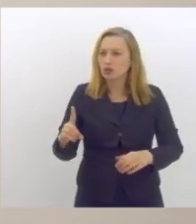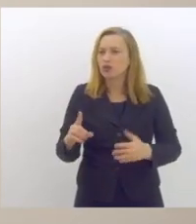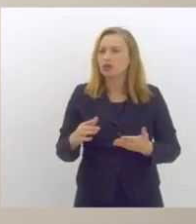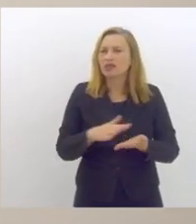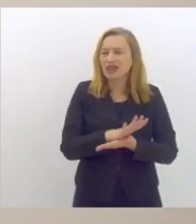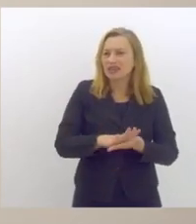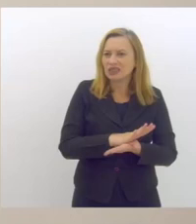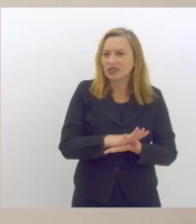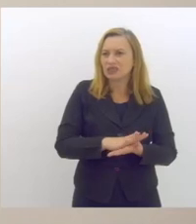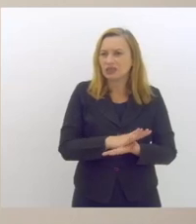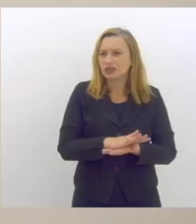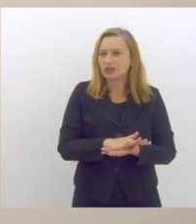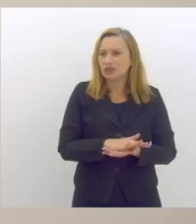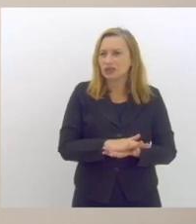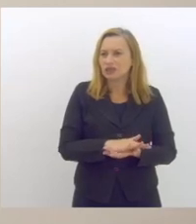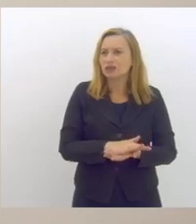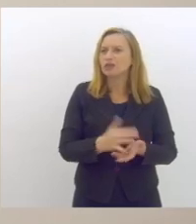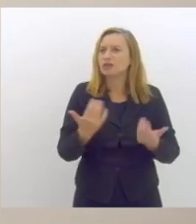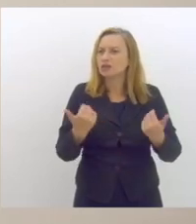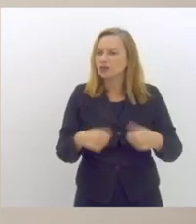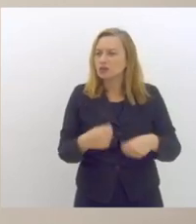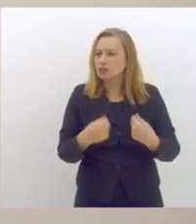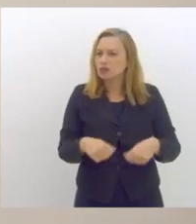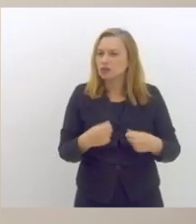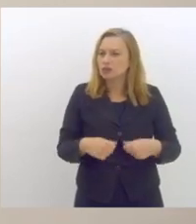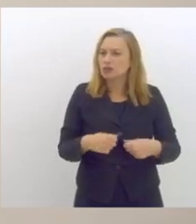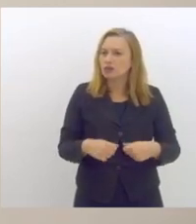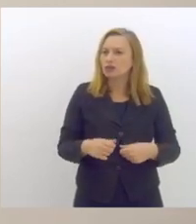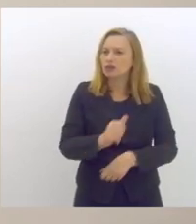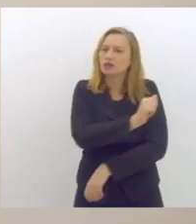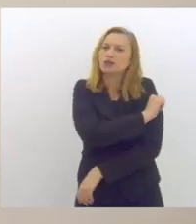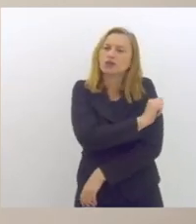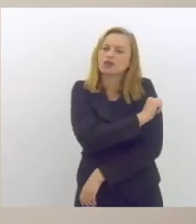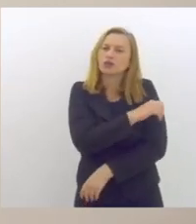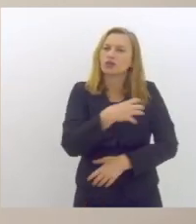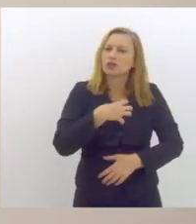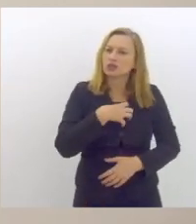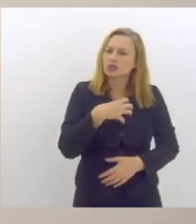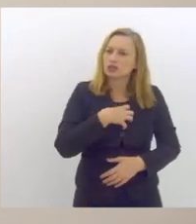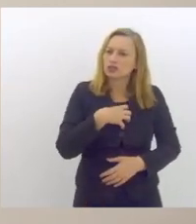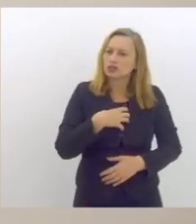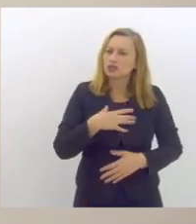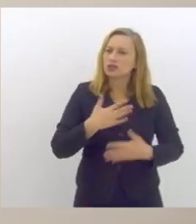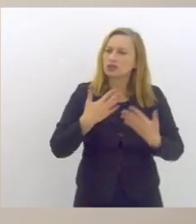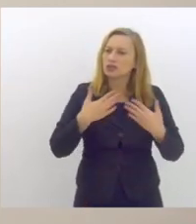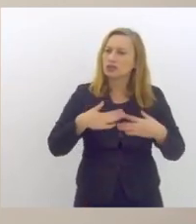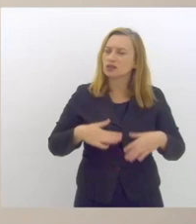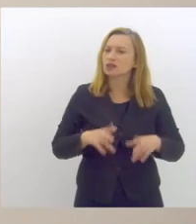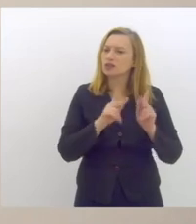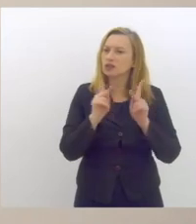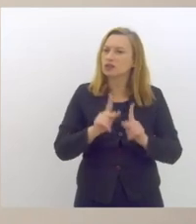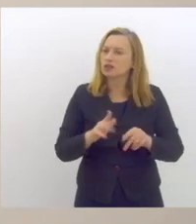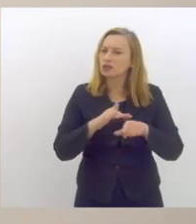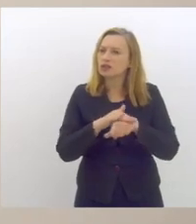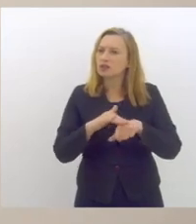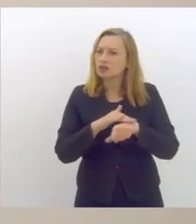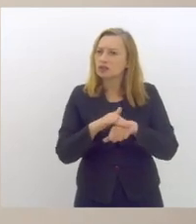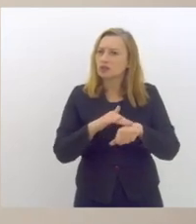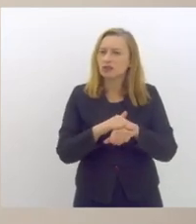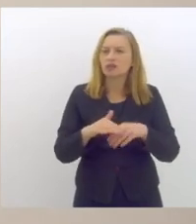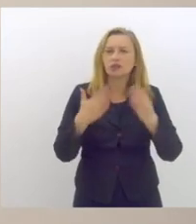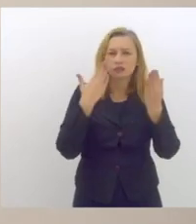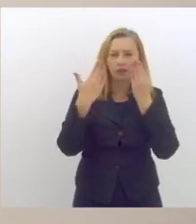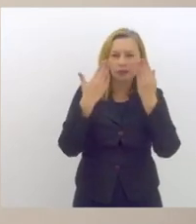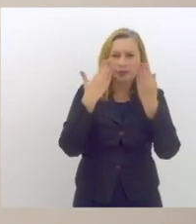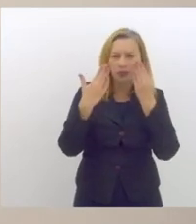nada a gente precisa para que esses alunos se sintam minimamente confortáveis a conversar com psicólogo a